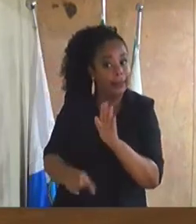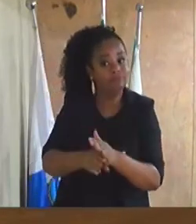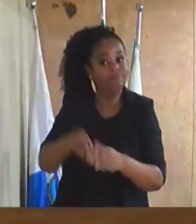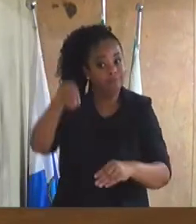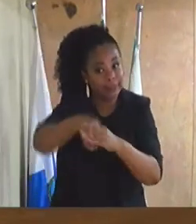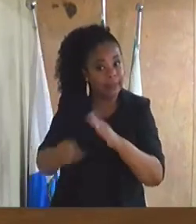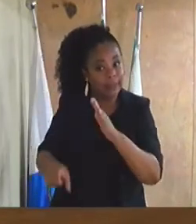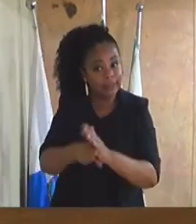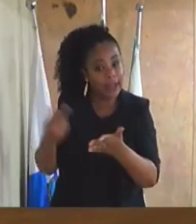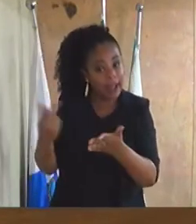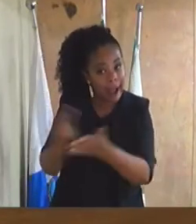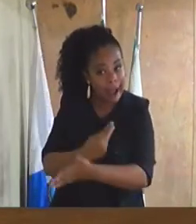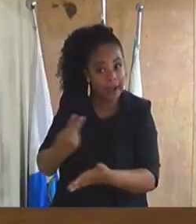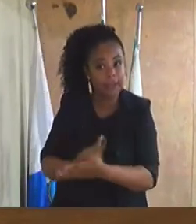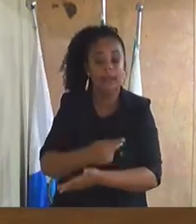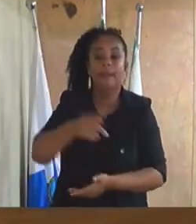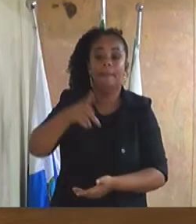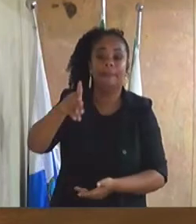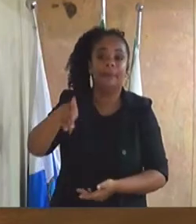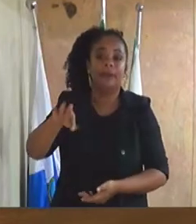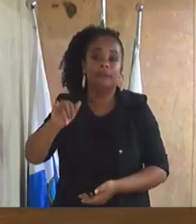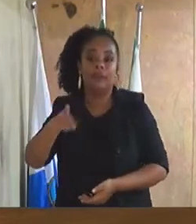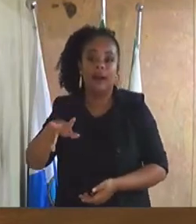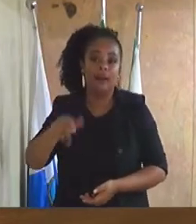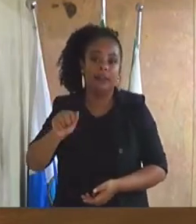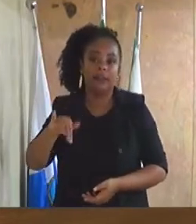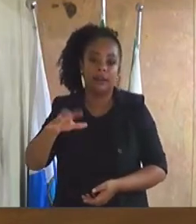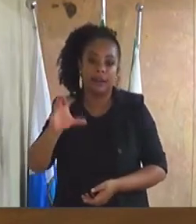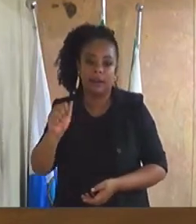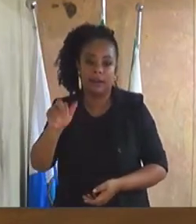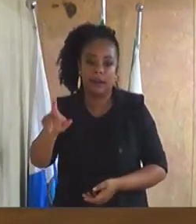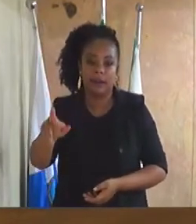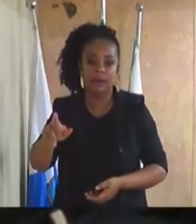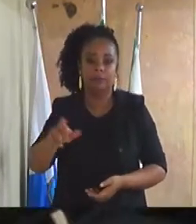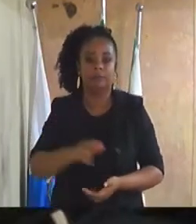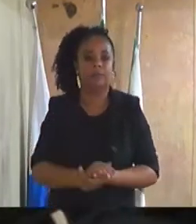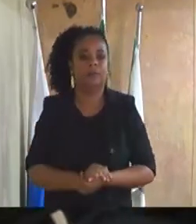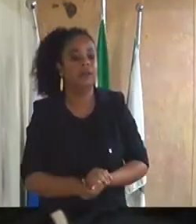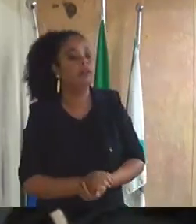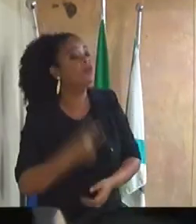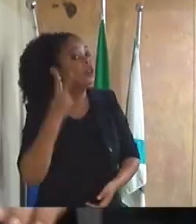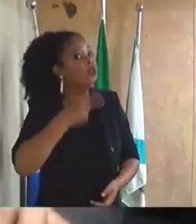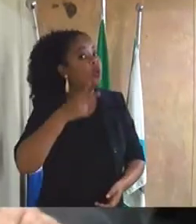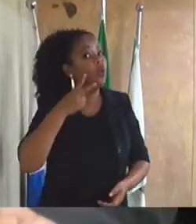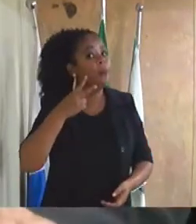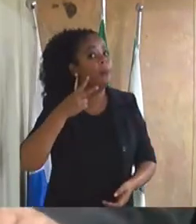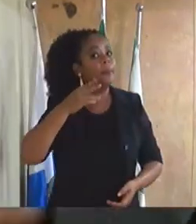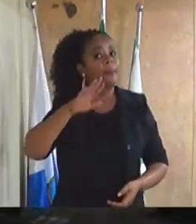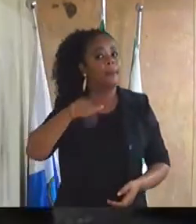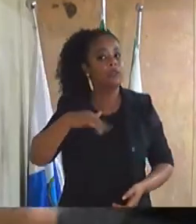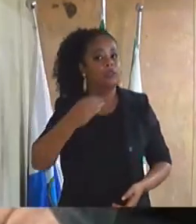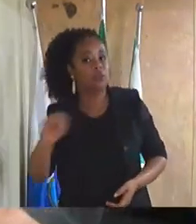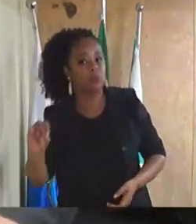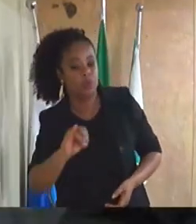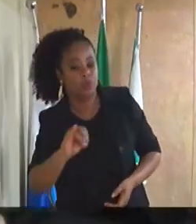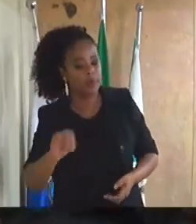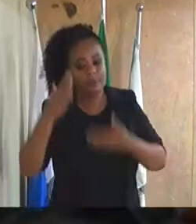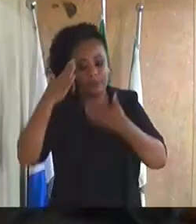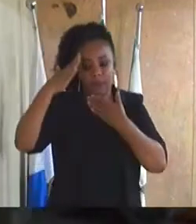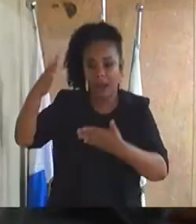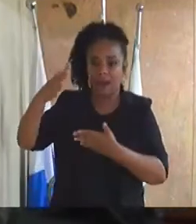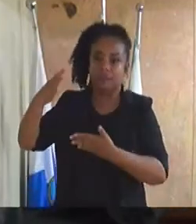um esclarecimento para a senhora vereador Marquinho Oi muito obrigado excelência pela parte